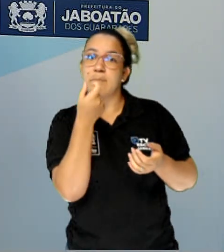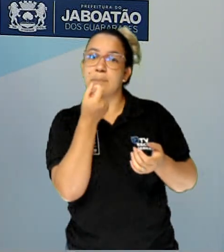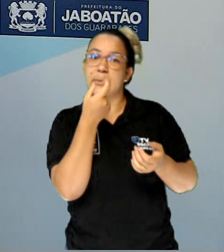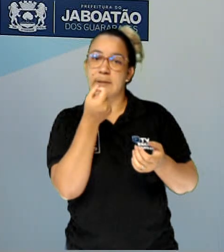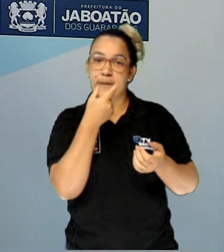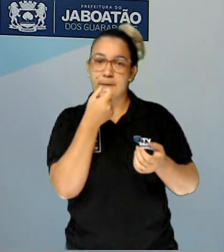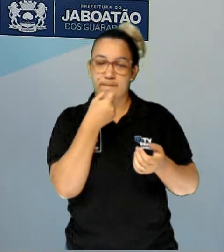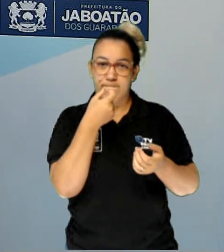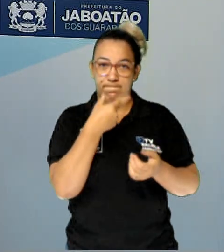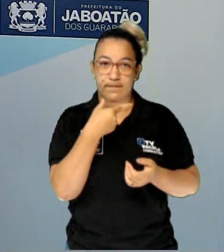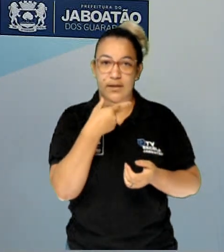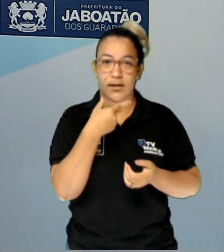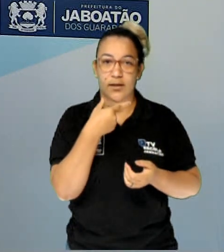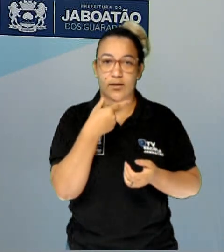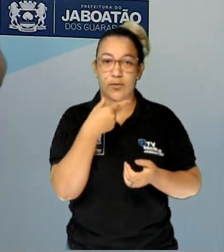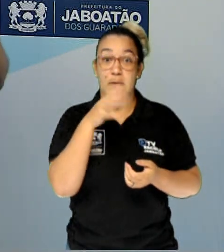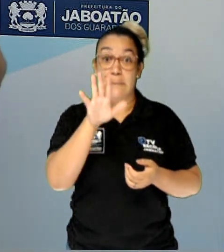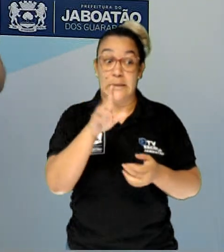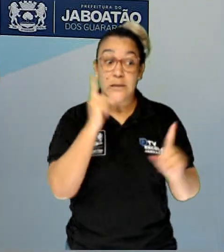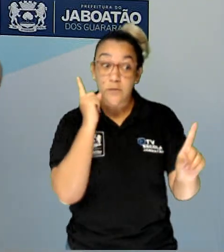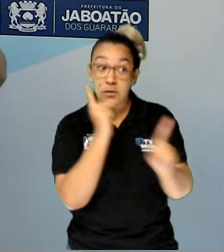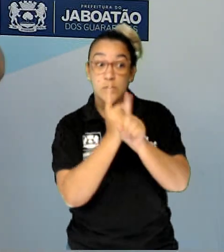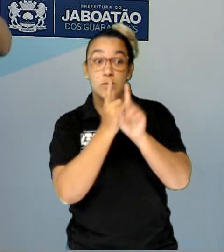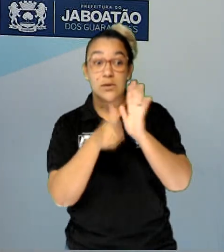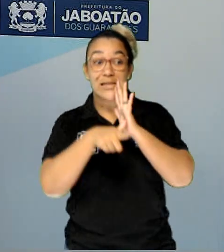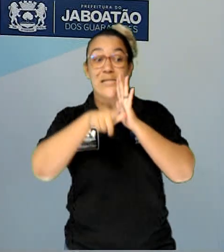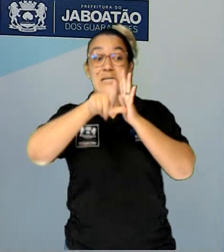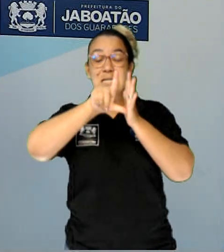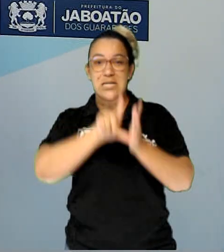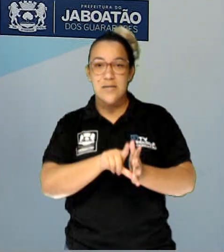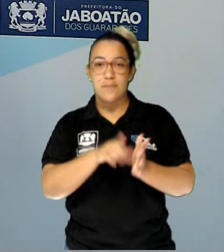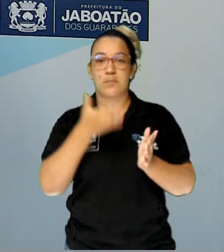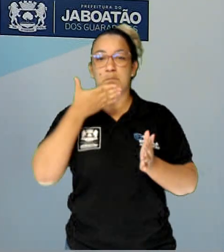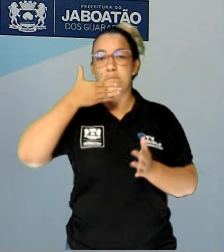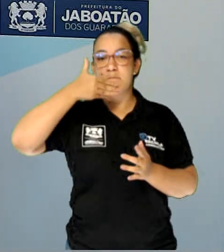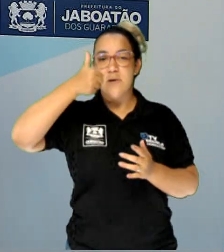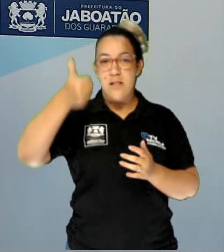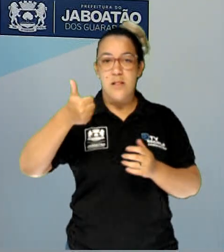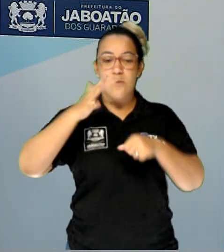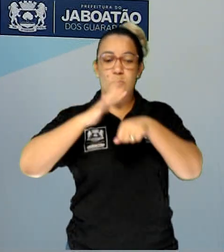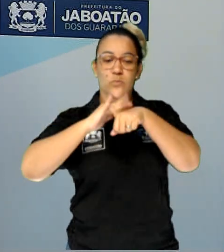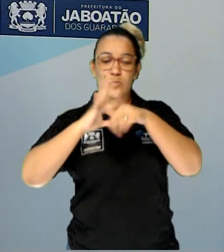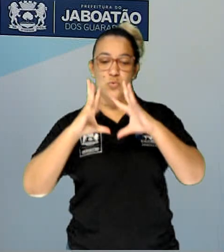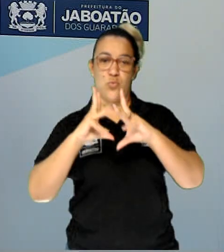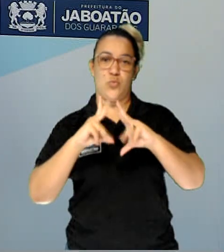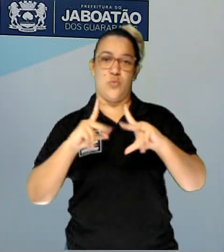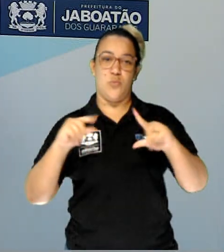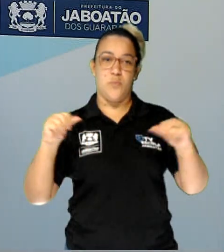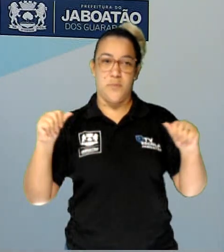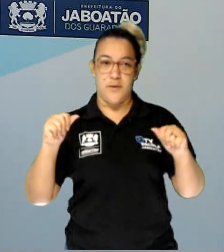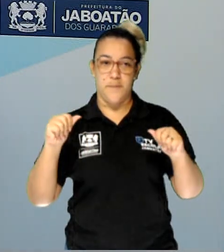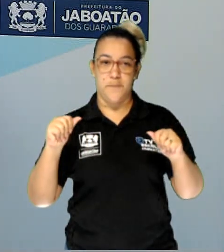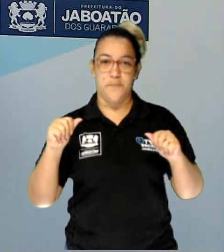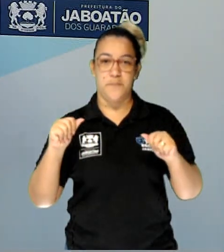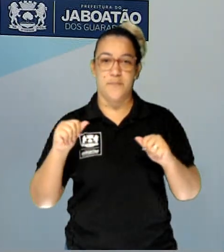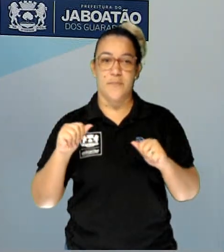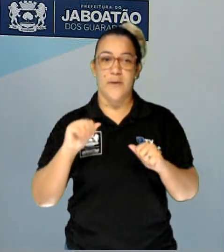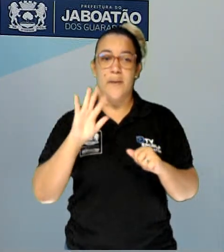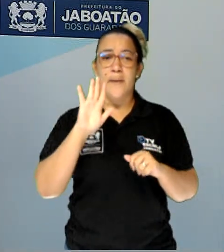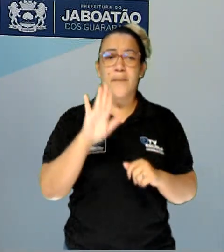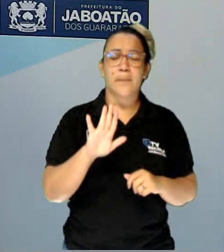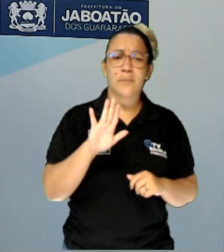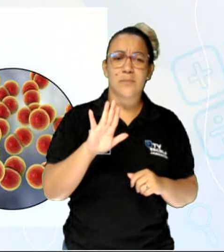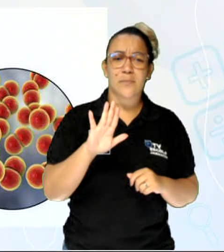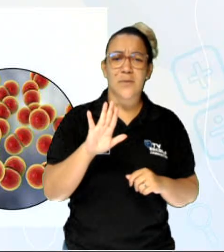também, se descoberto mais cedo, quanto mais cedo, melhor, né, para se tratar a doença. A gonorreia surge aí